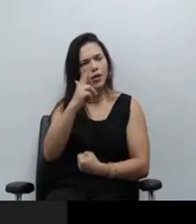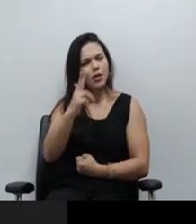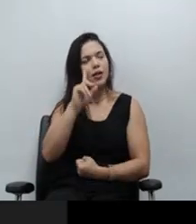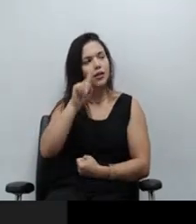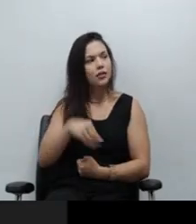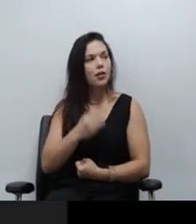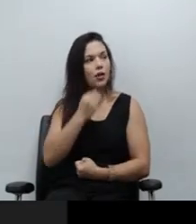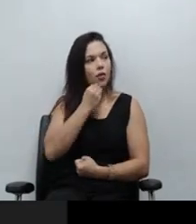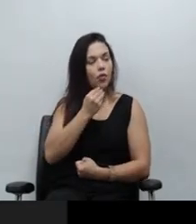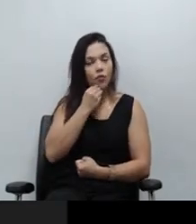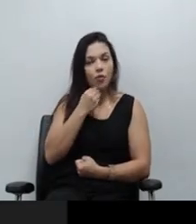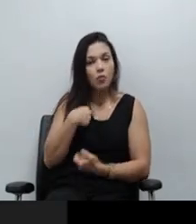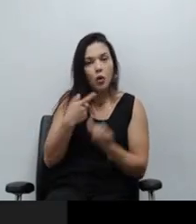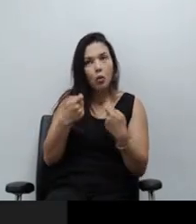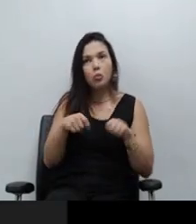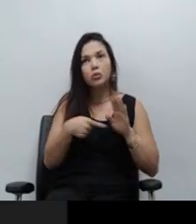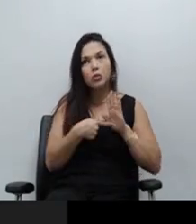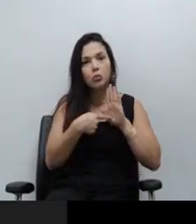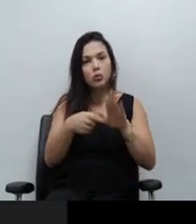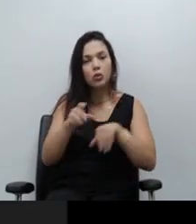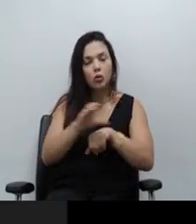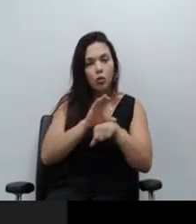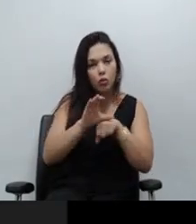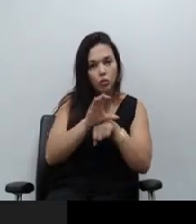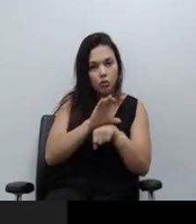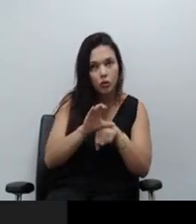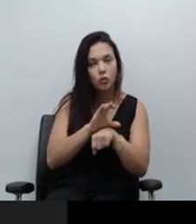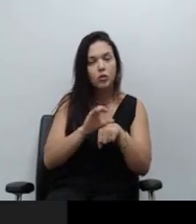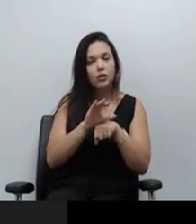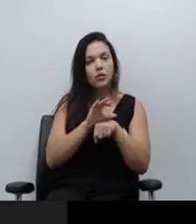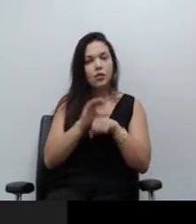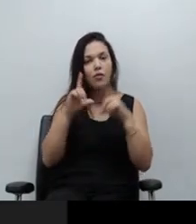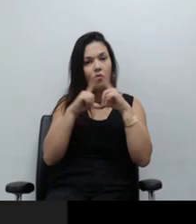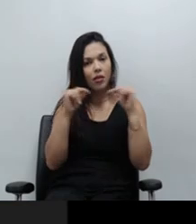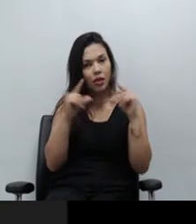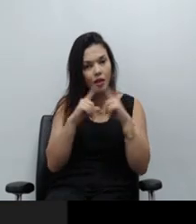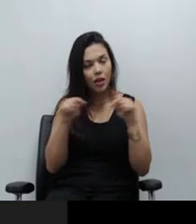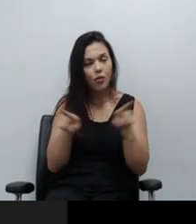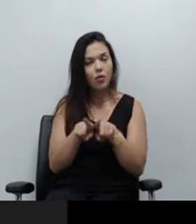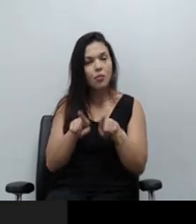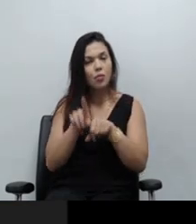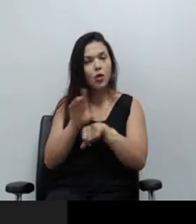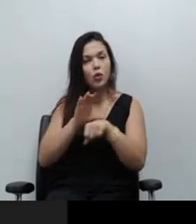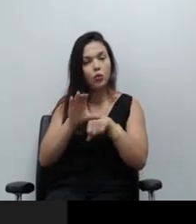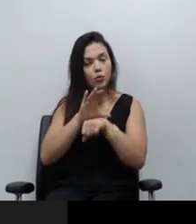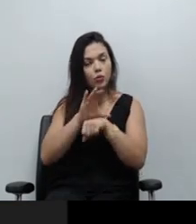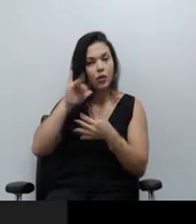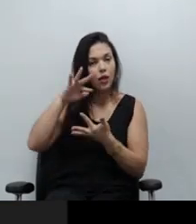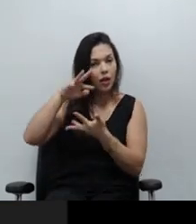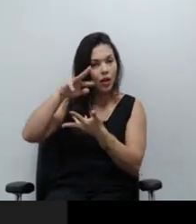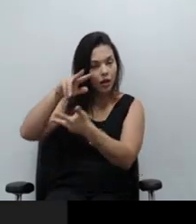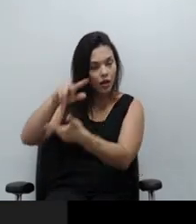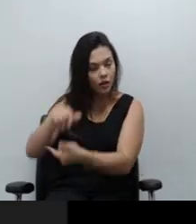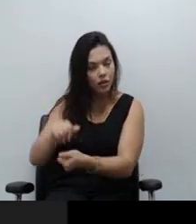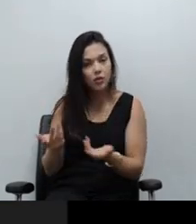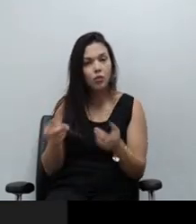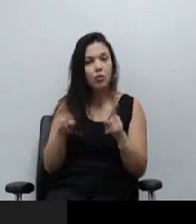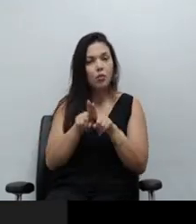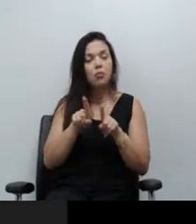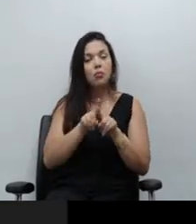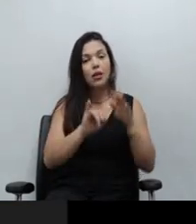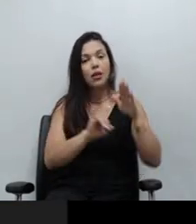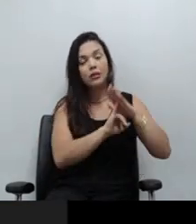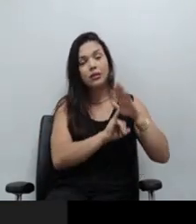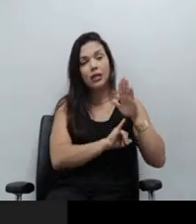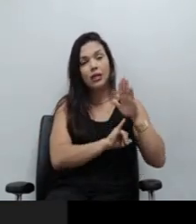Não preciso abordar a Constituição Federal, a Convenção Internacional dos Direitos da Criança e nem o Estatuto. Basta ler o artigo 2º da